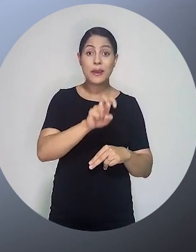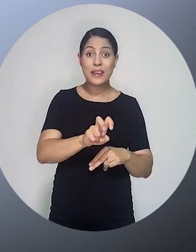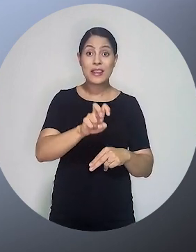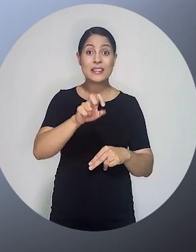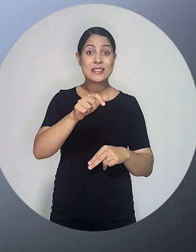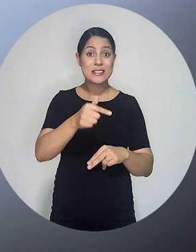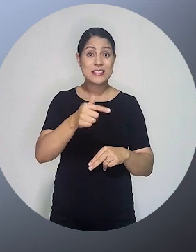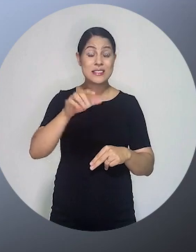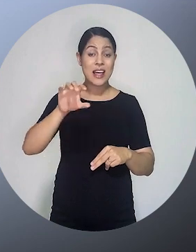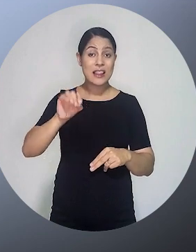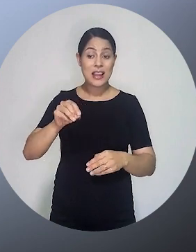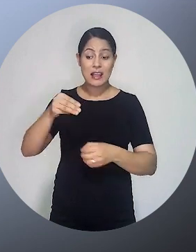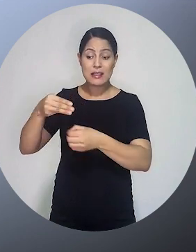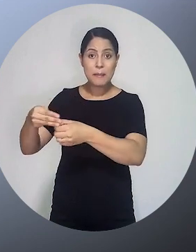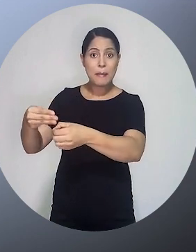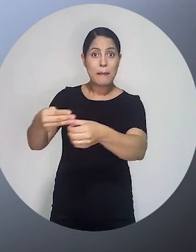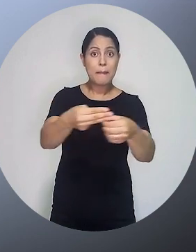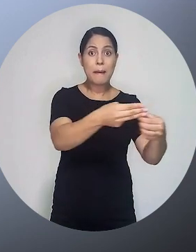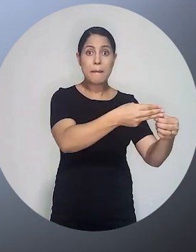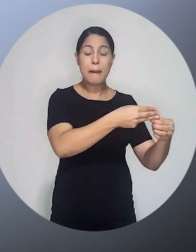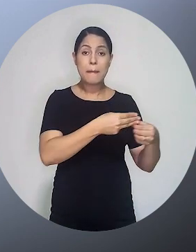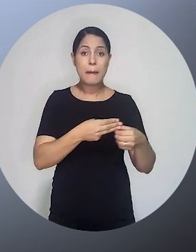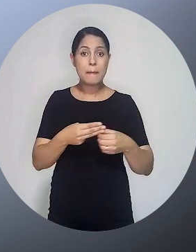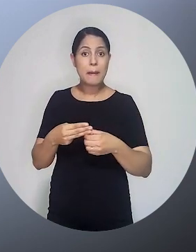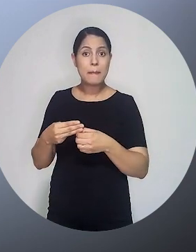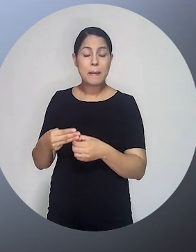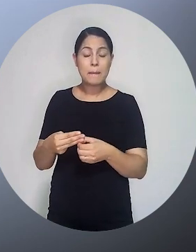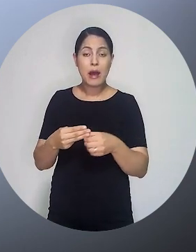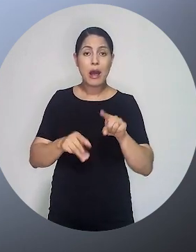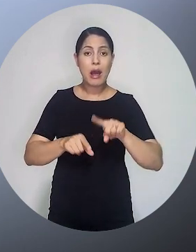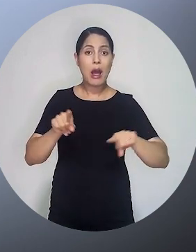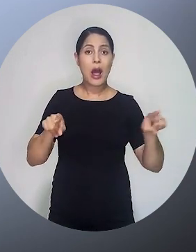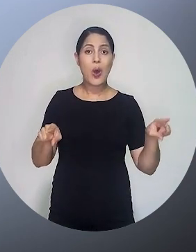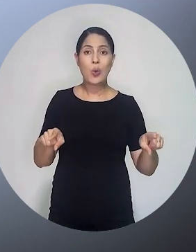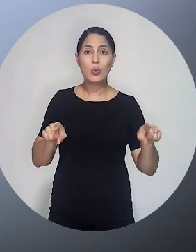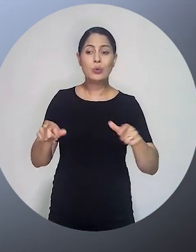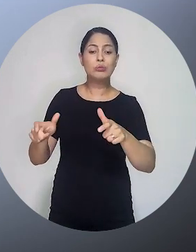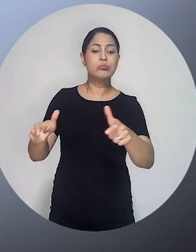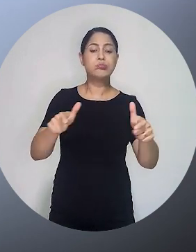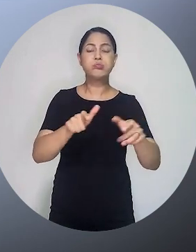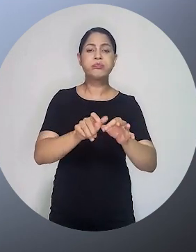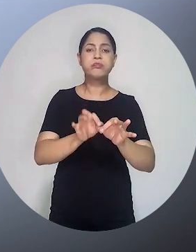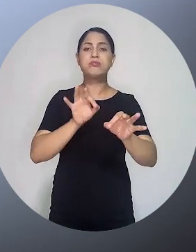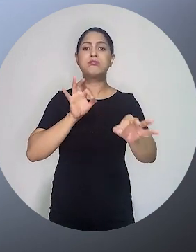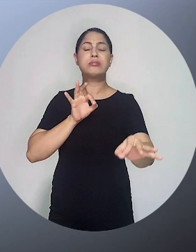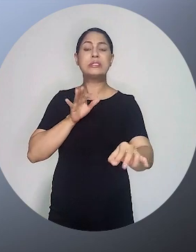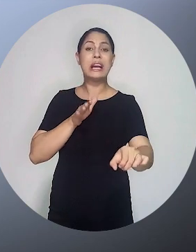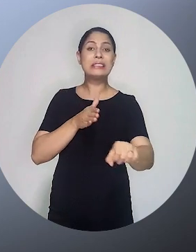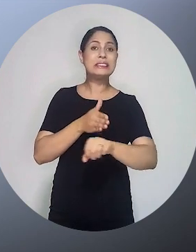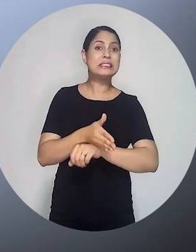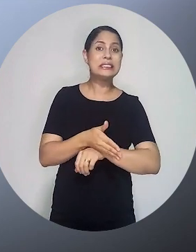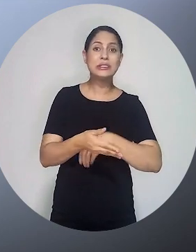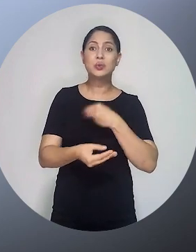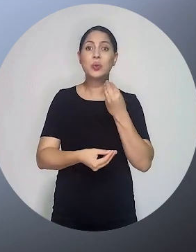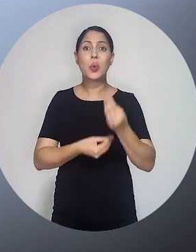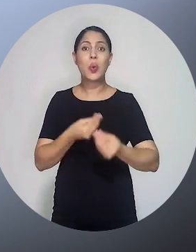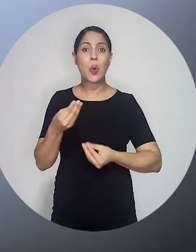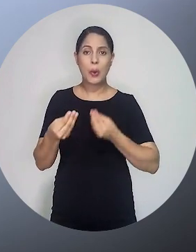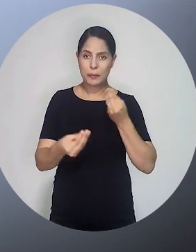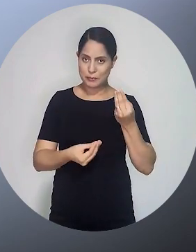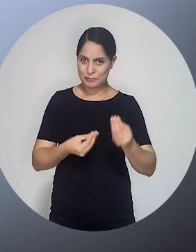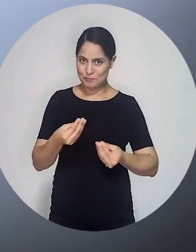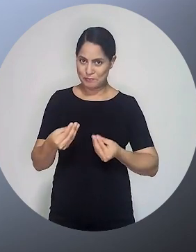eleitoral em 5.570 municípios, vários dos quais isolados e com acesso precário?